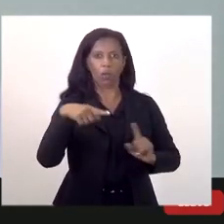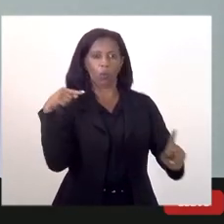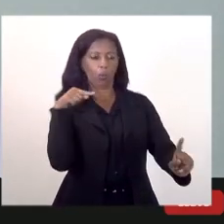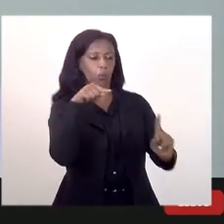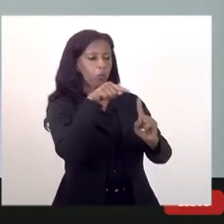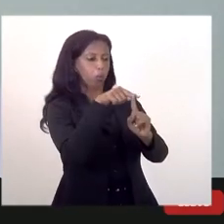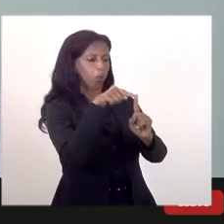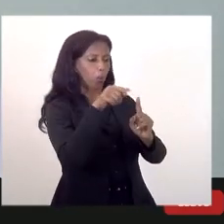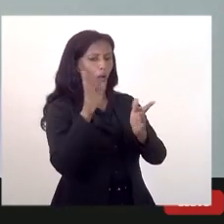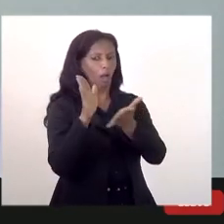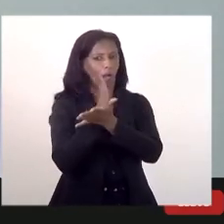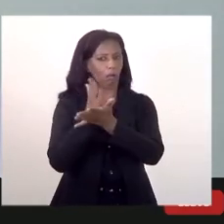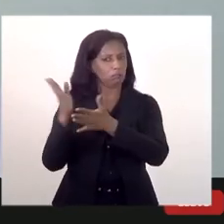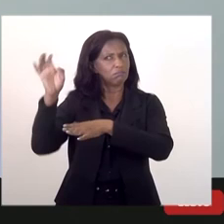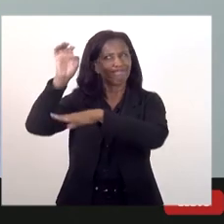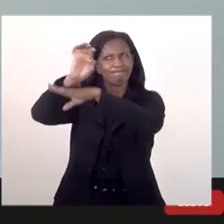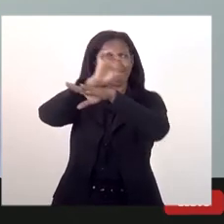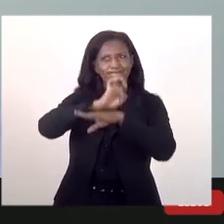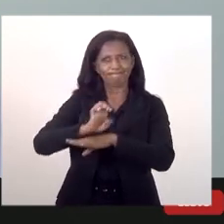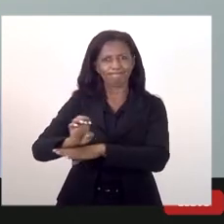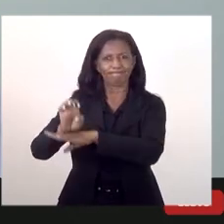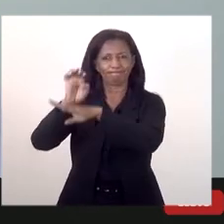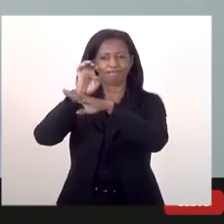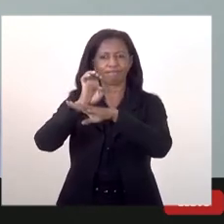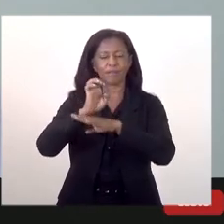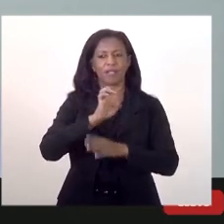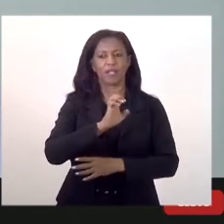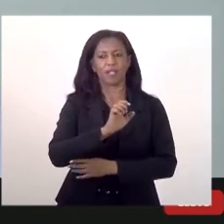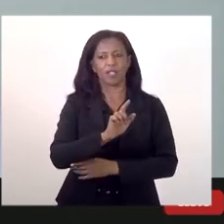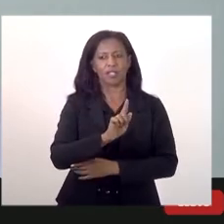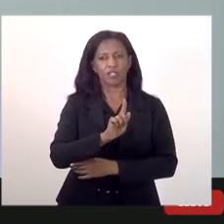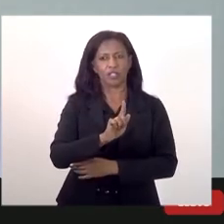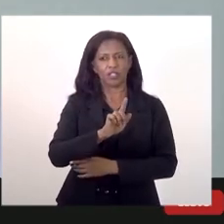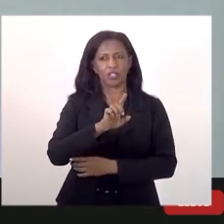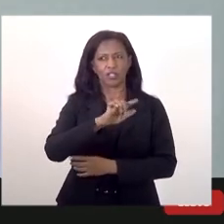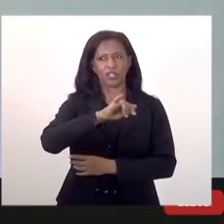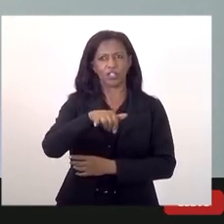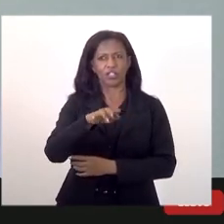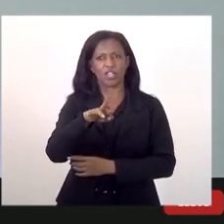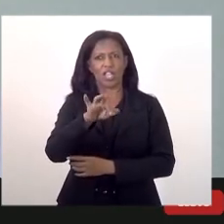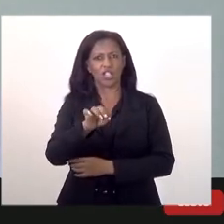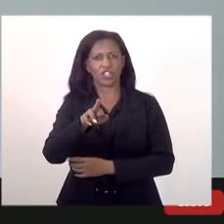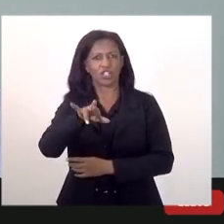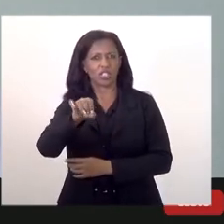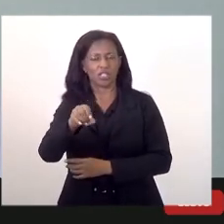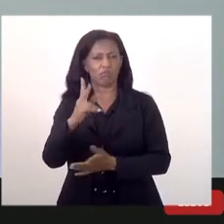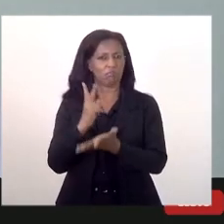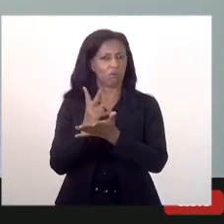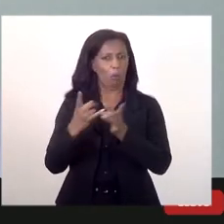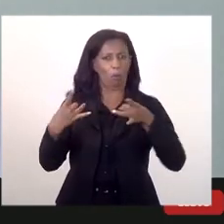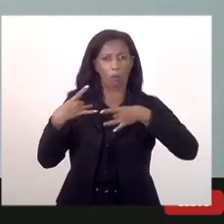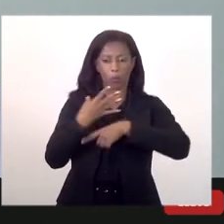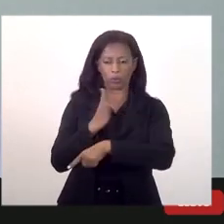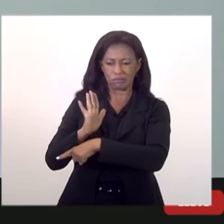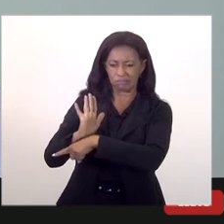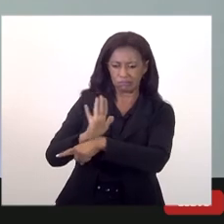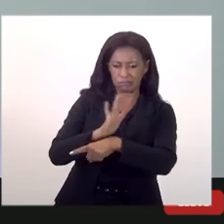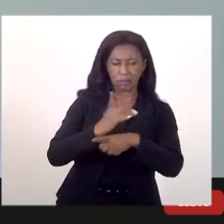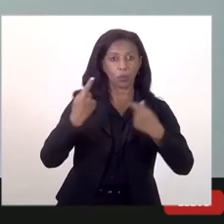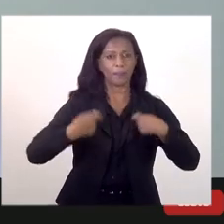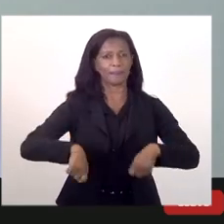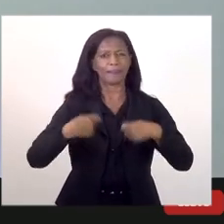de qualquer estado a GESRI mais uma vez coloca sempre à disposição para ajudar no que for preciso e